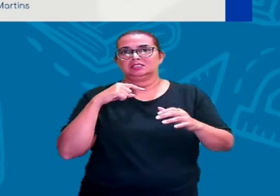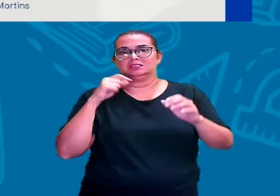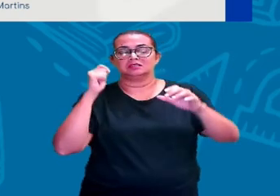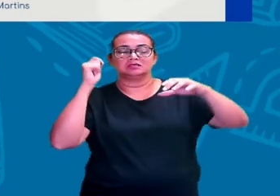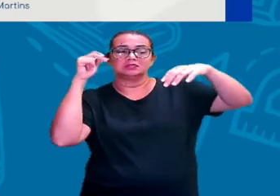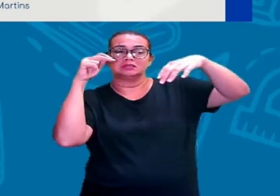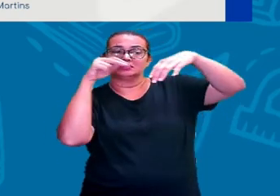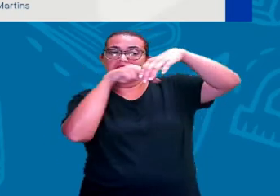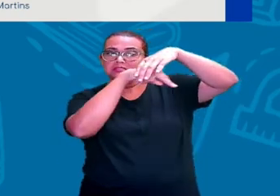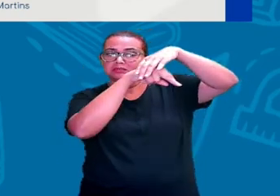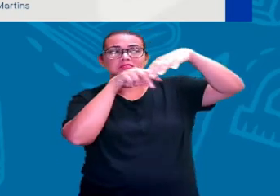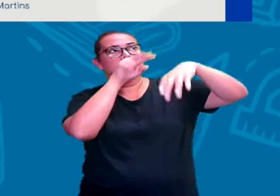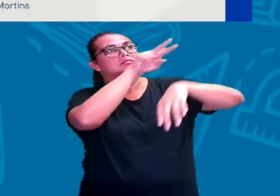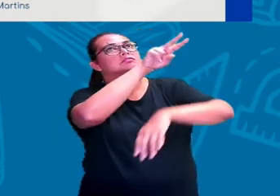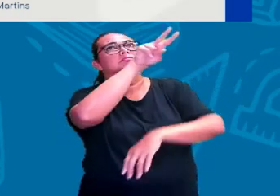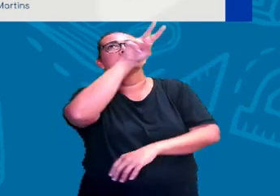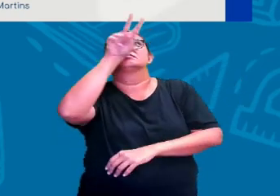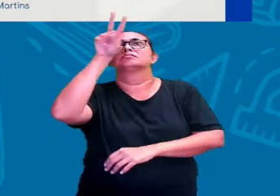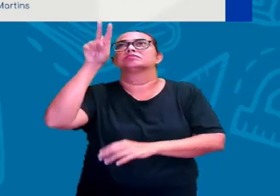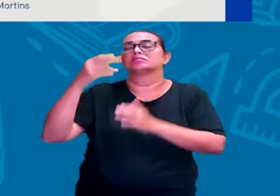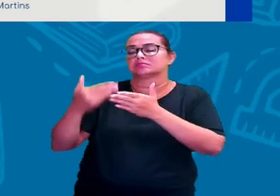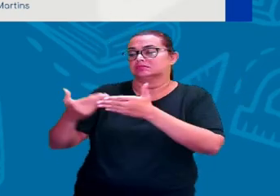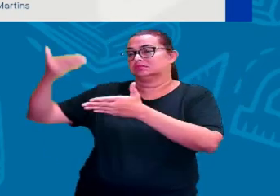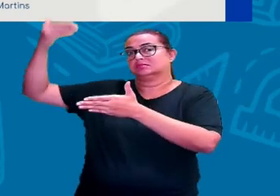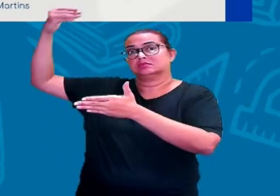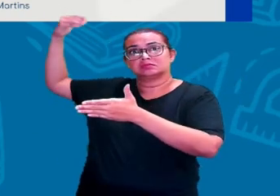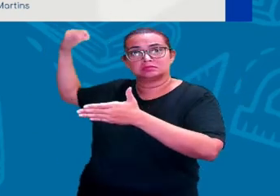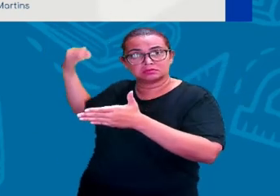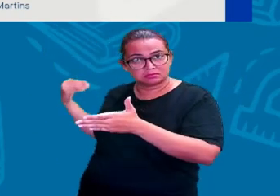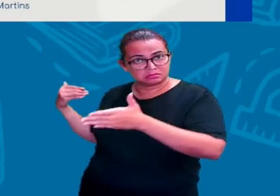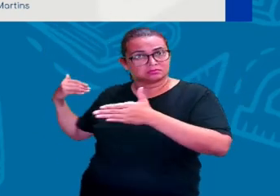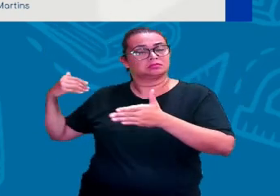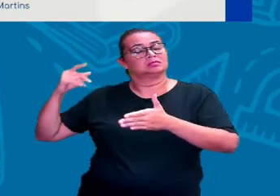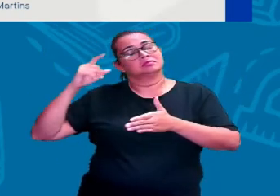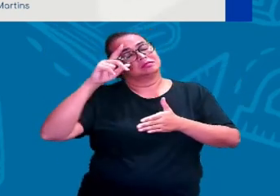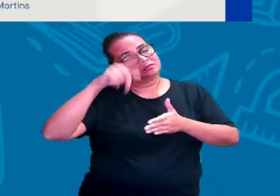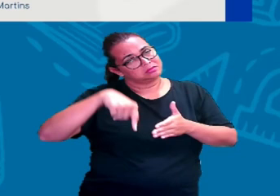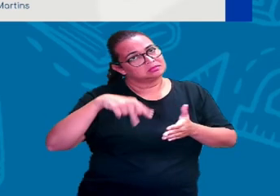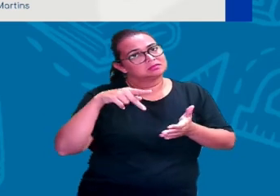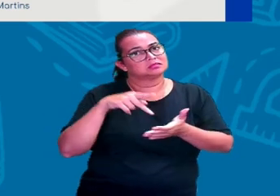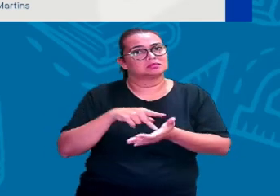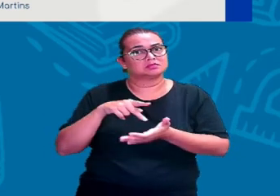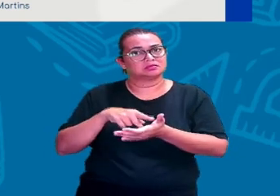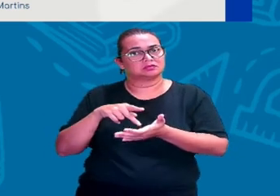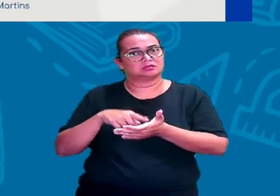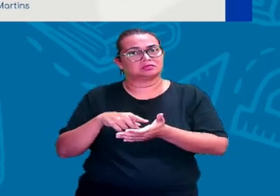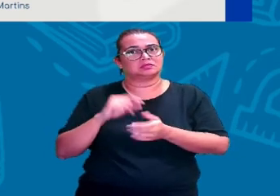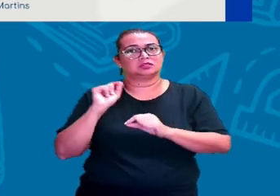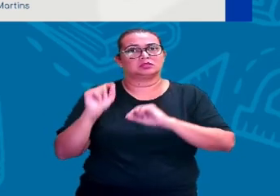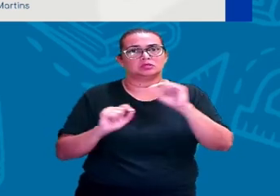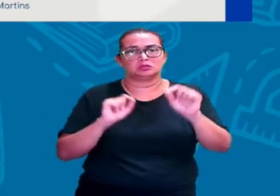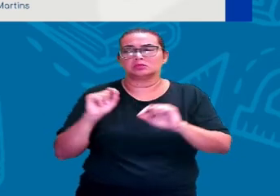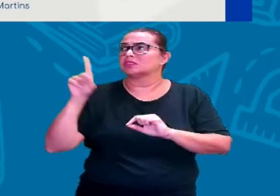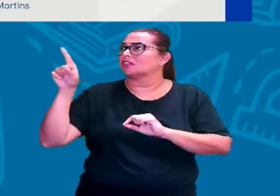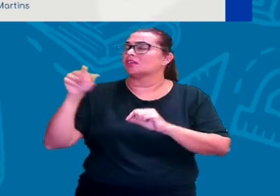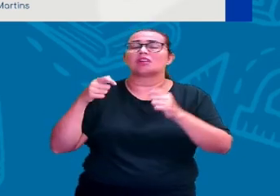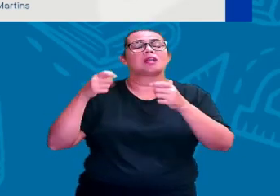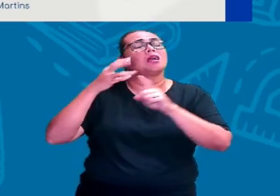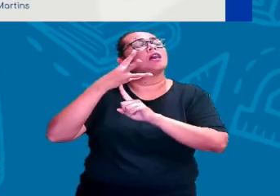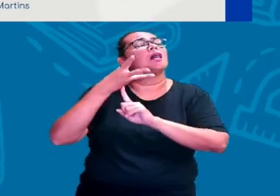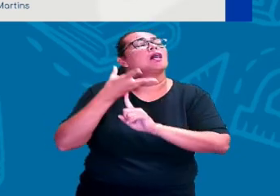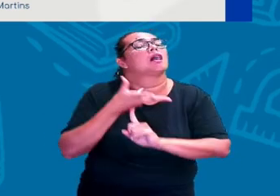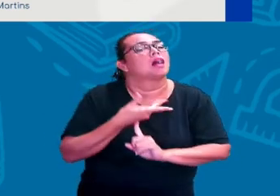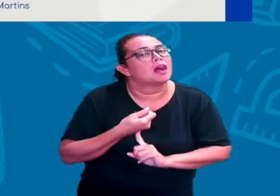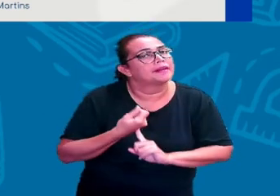período, dessa época. E essa arte, ela tinha característica realista, ou seja, que retratava ali